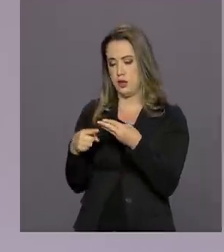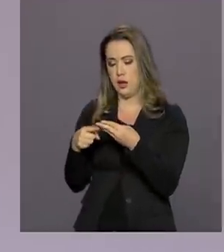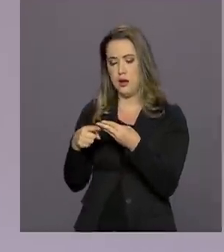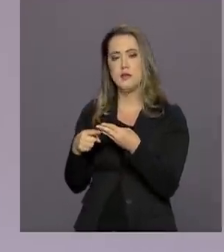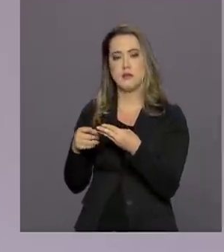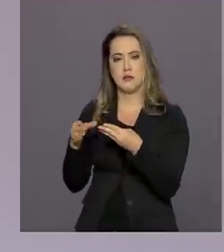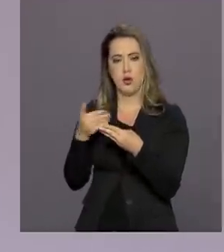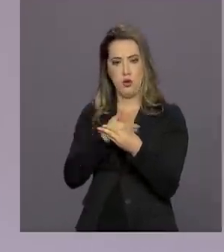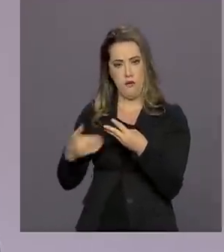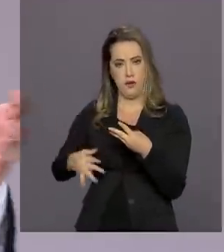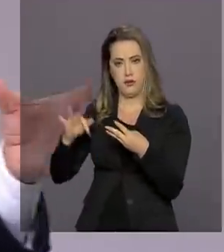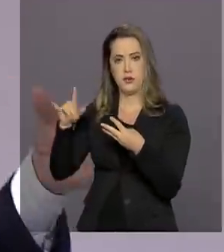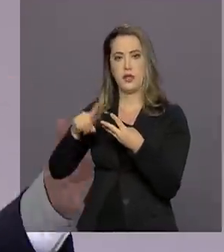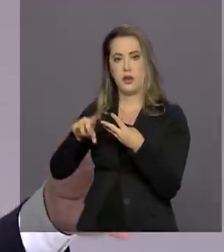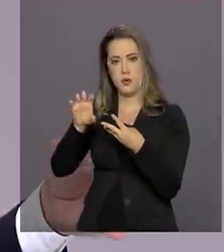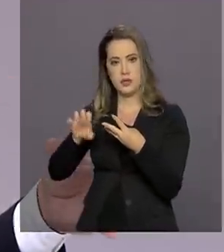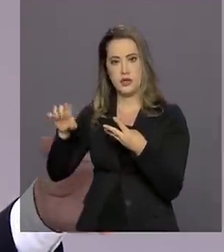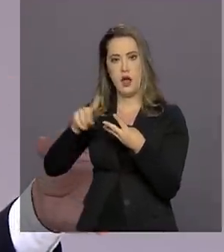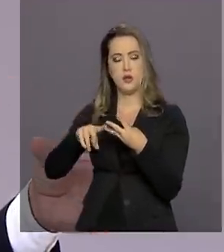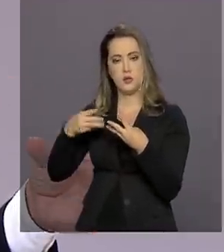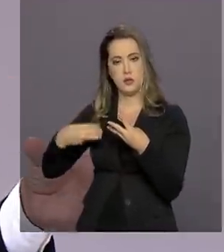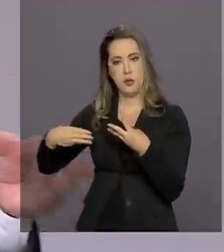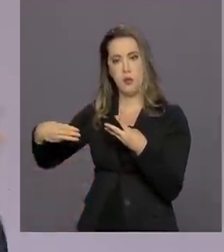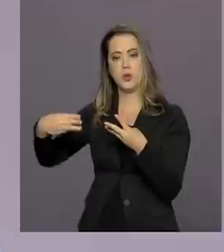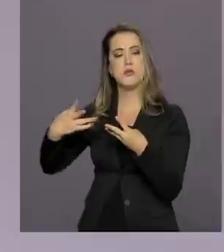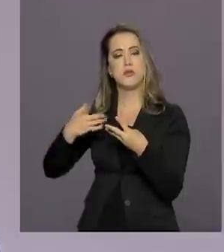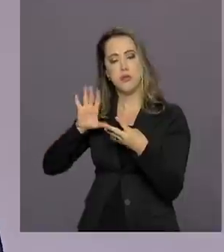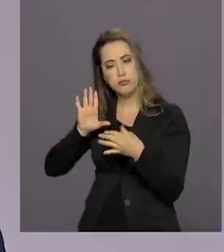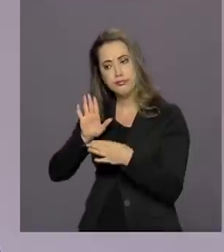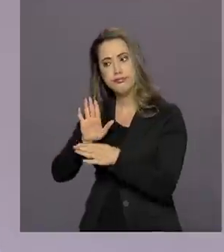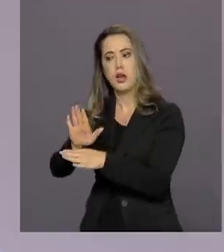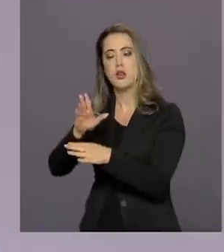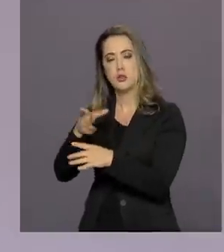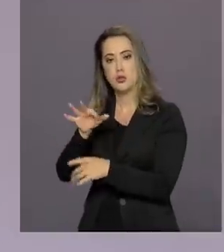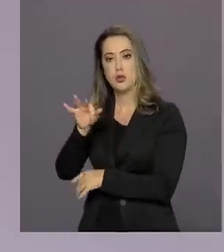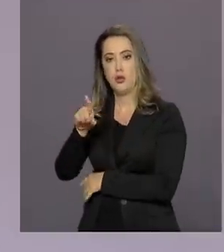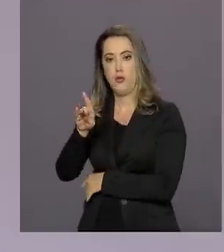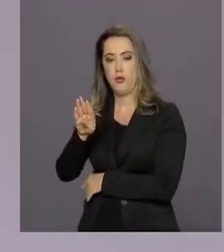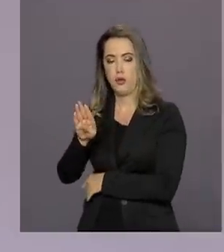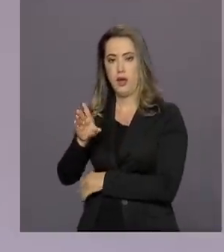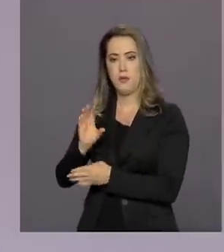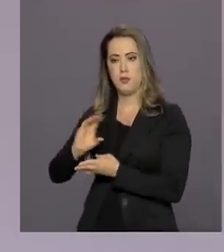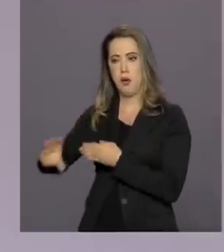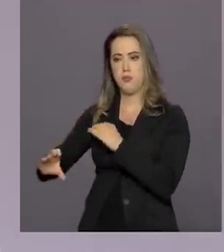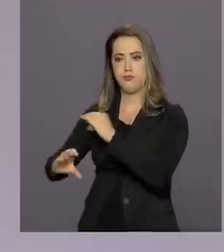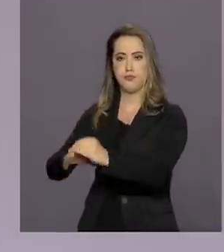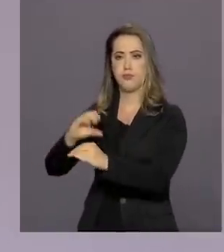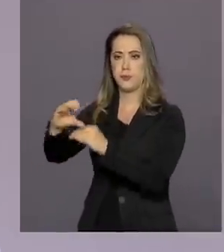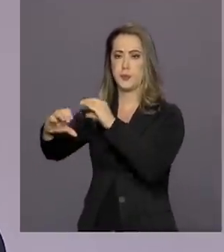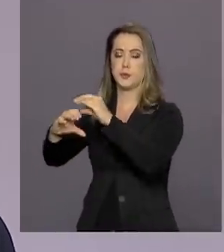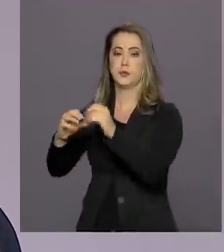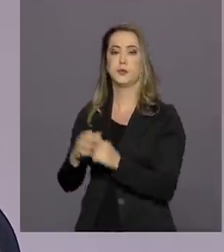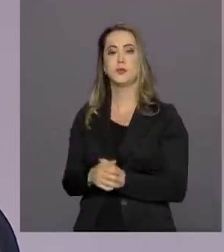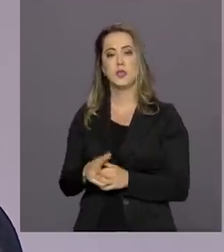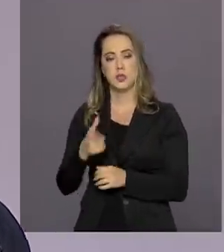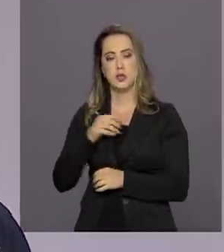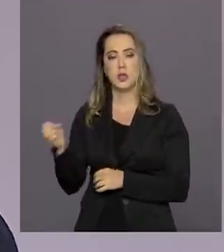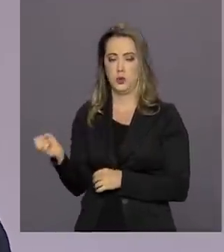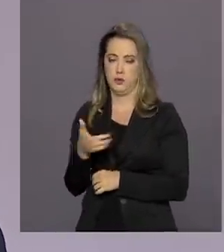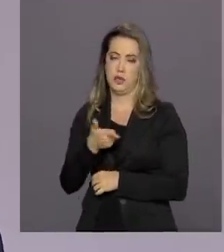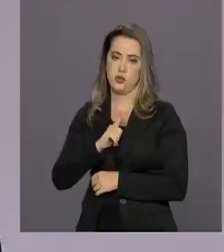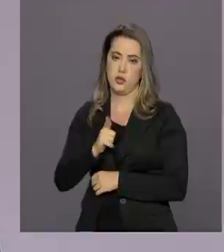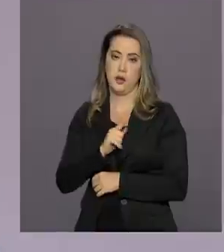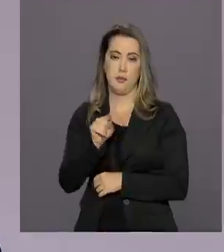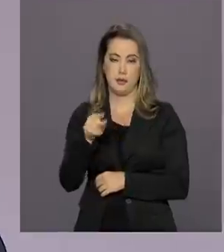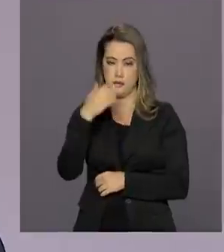ali para o Fundeb e vão contribuir para esse novo Fundeb. A gente já vai falar um pouquinho das novidades. A senhora considera que ele